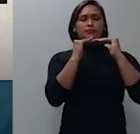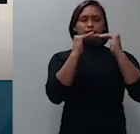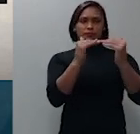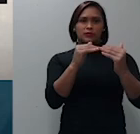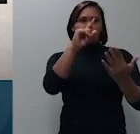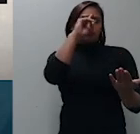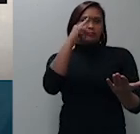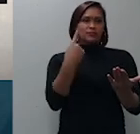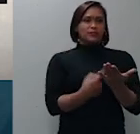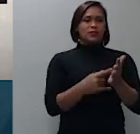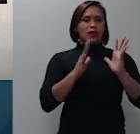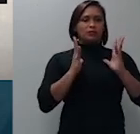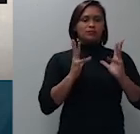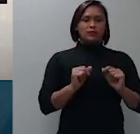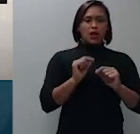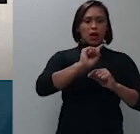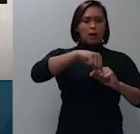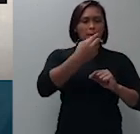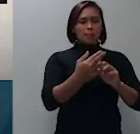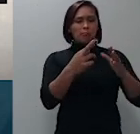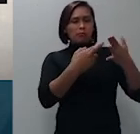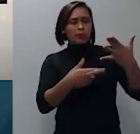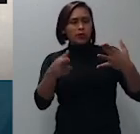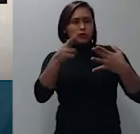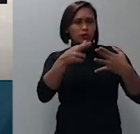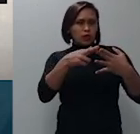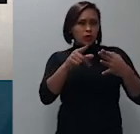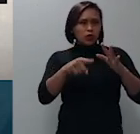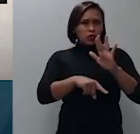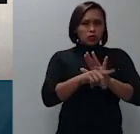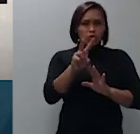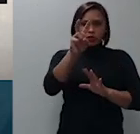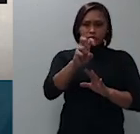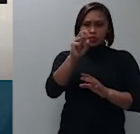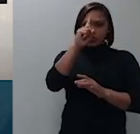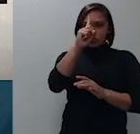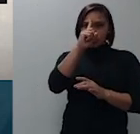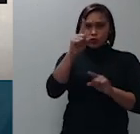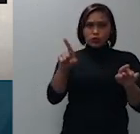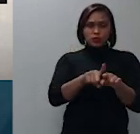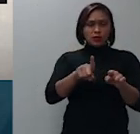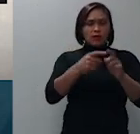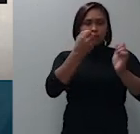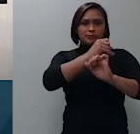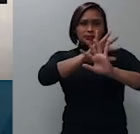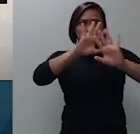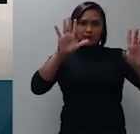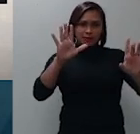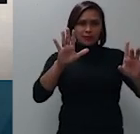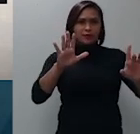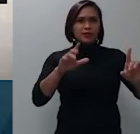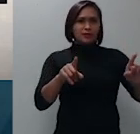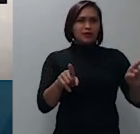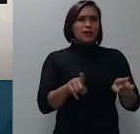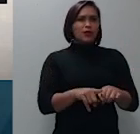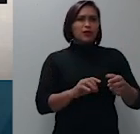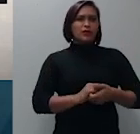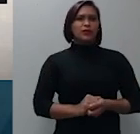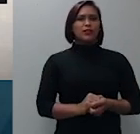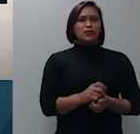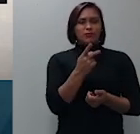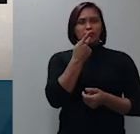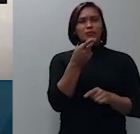após o decurso do quinquídio para pedido de esclarecimentos o que deve ser compreendido como preclusão